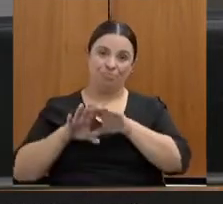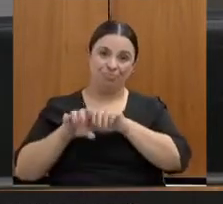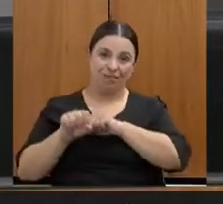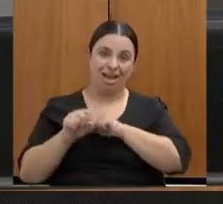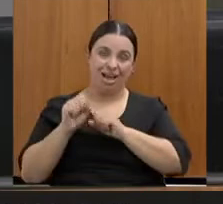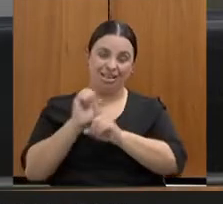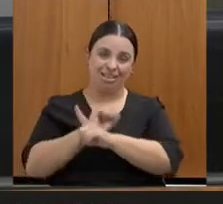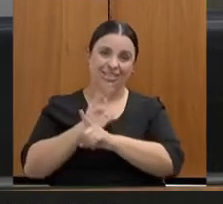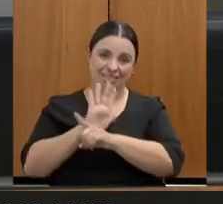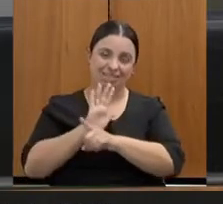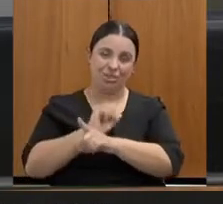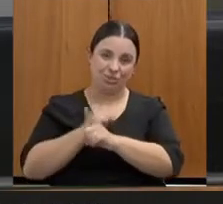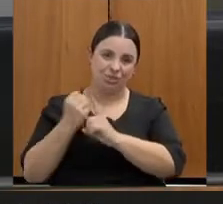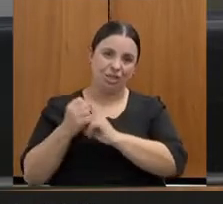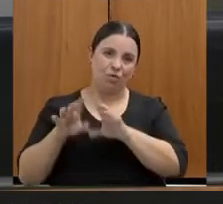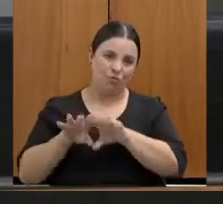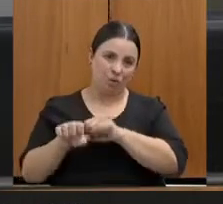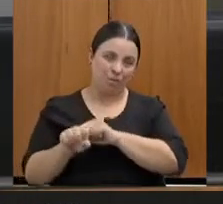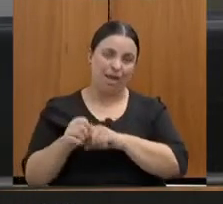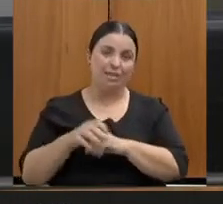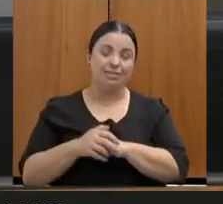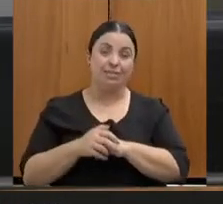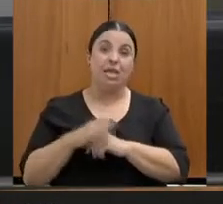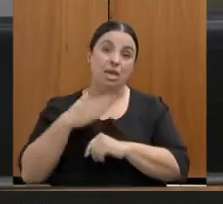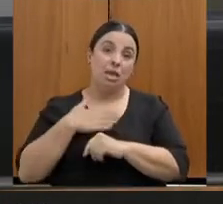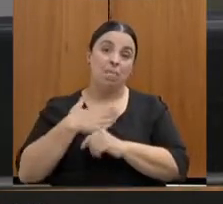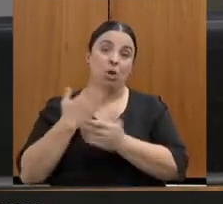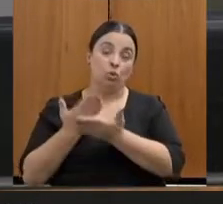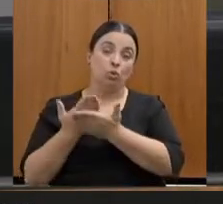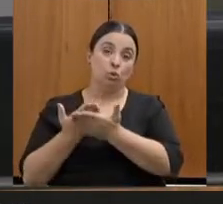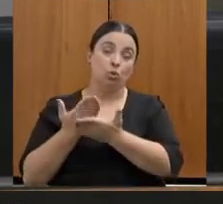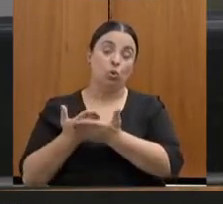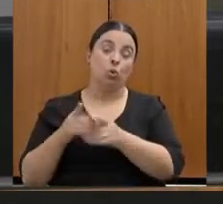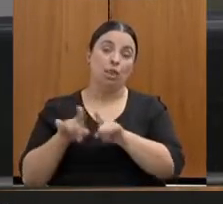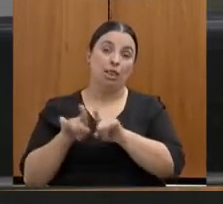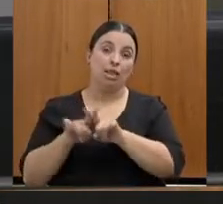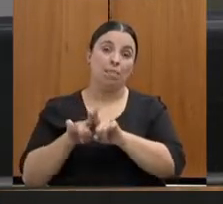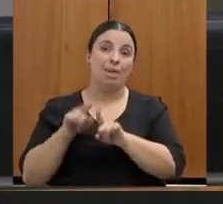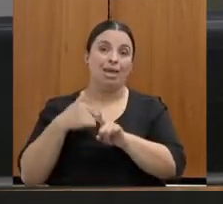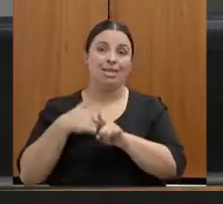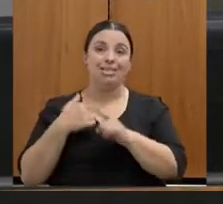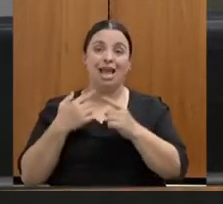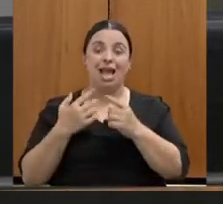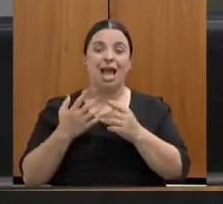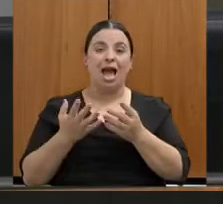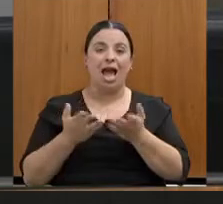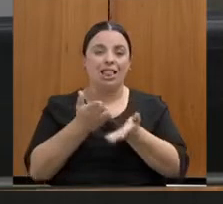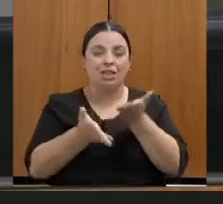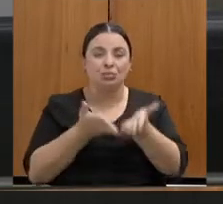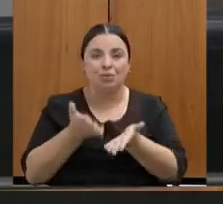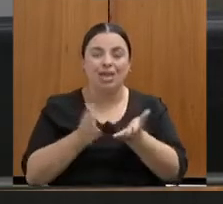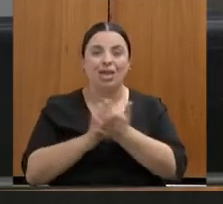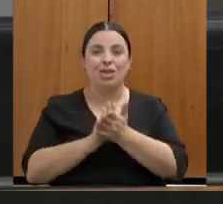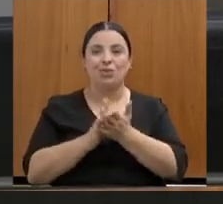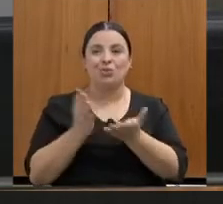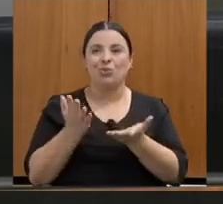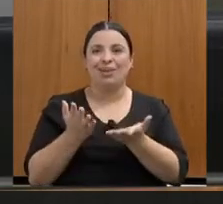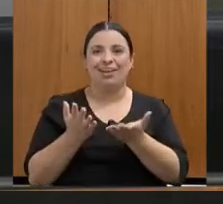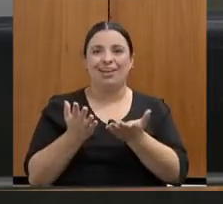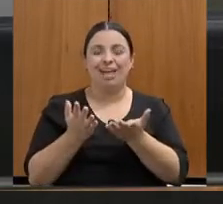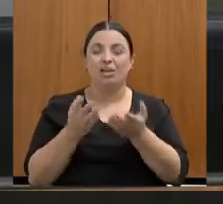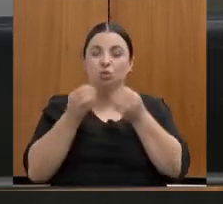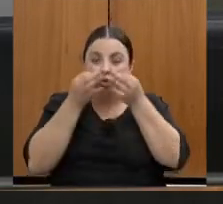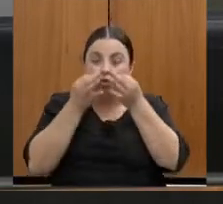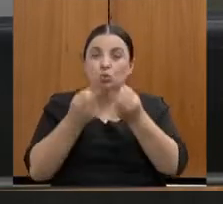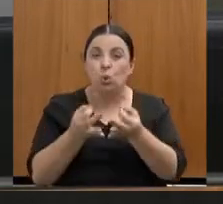e dedico parte dos meus estudos à parte de atendimento, de escutas. E aí me pareceu uma